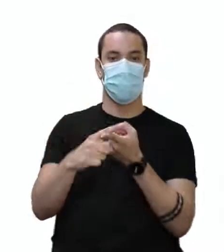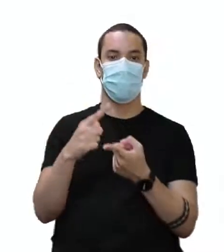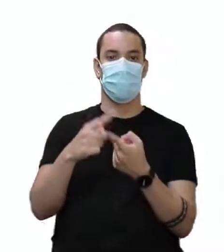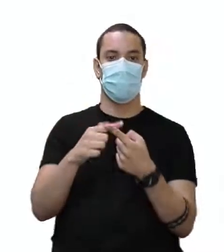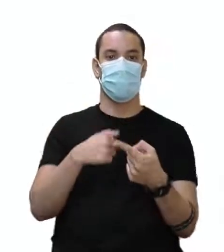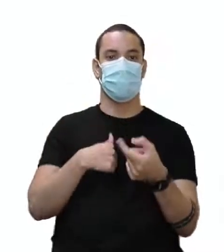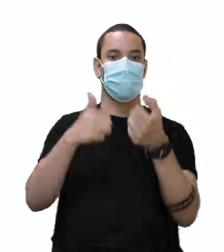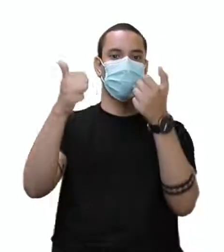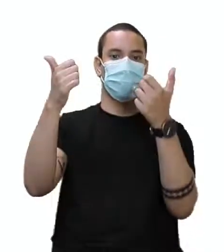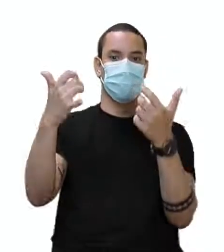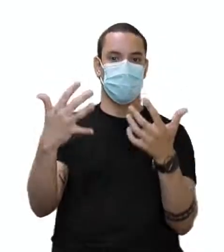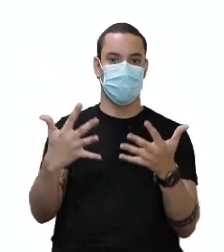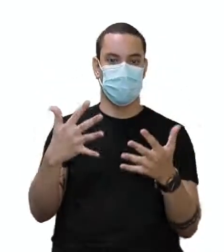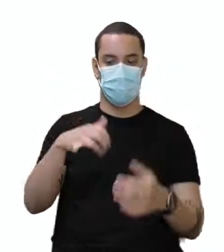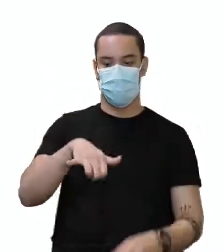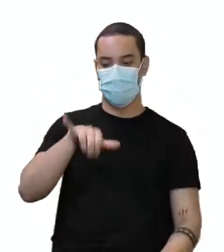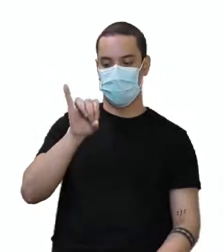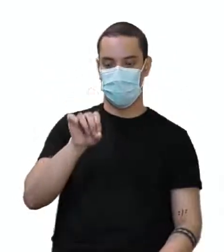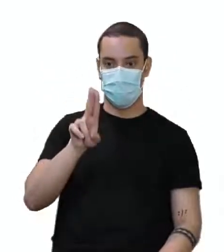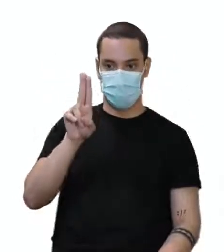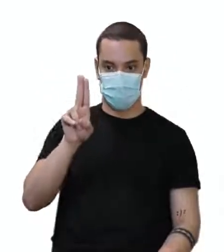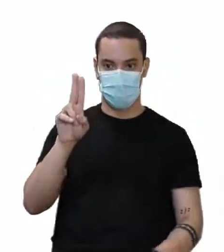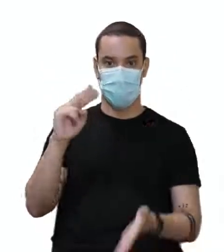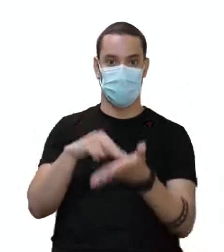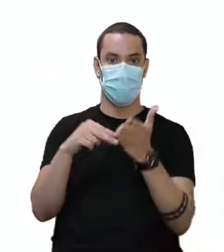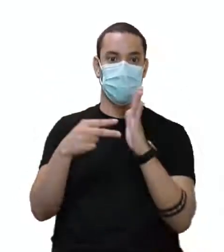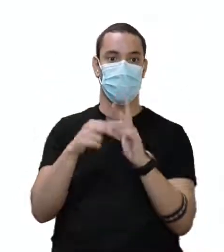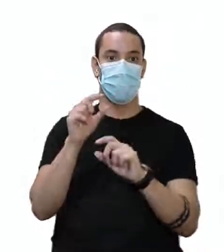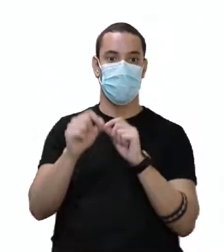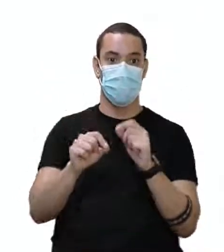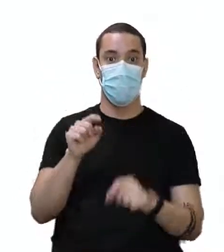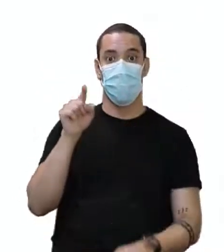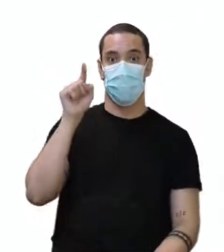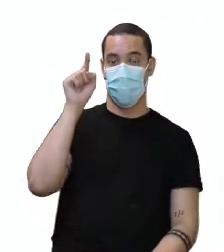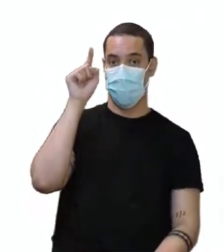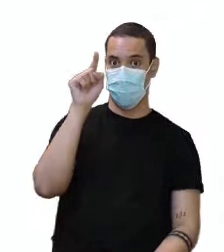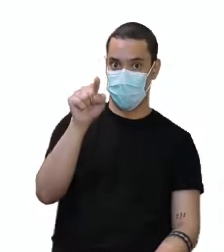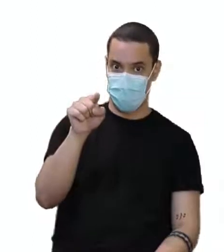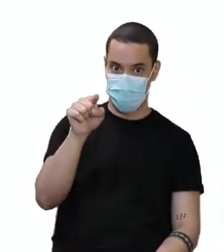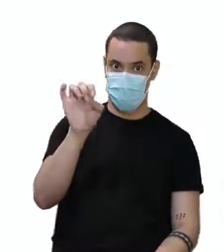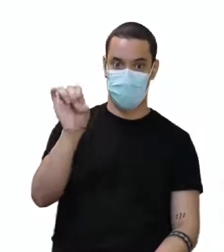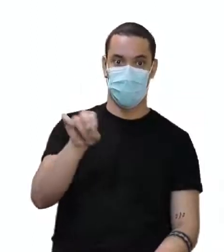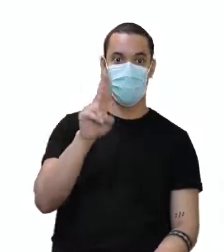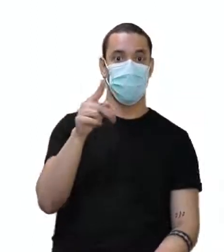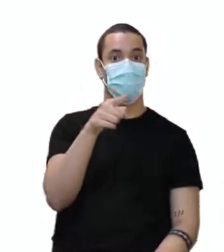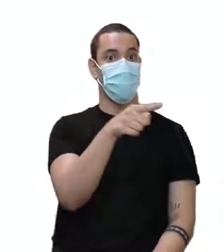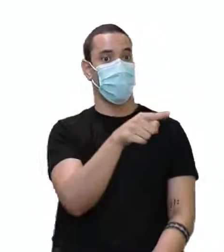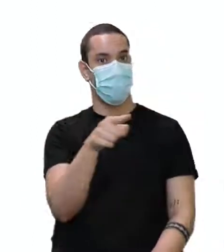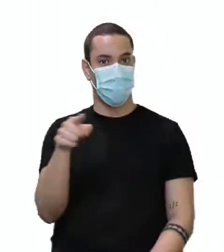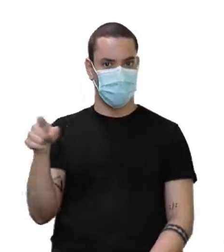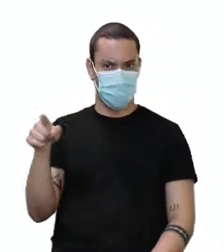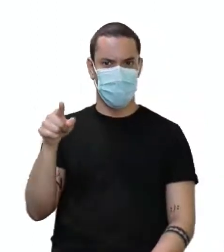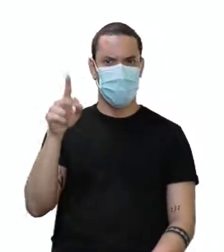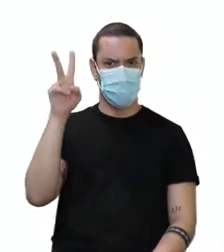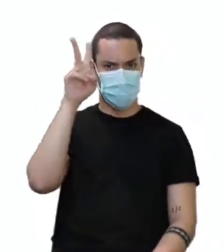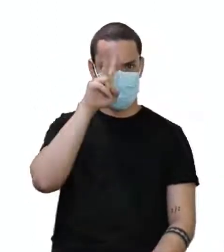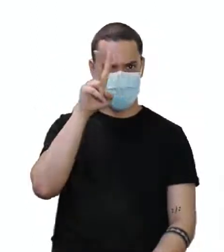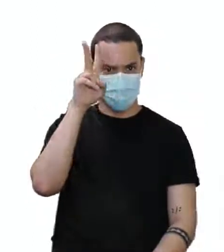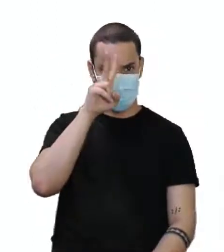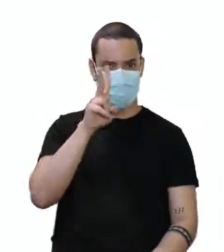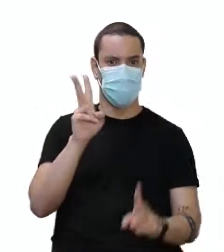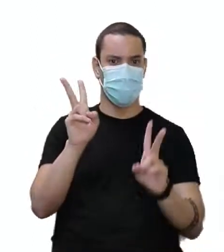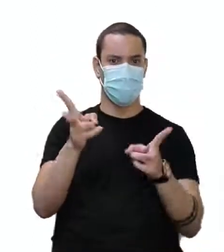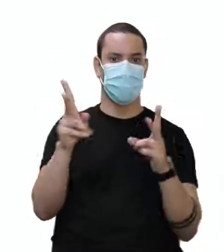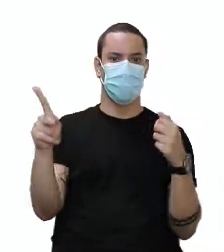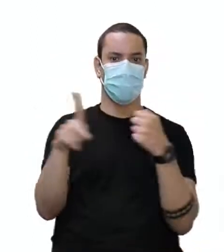estamos falando do you. E esse you pode ser tanto você ou vocês. Lembra? É o